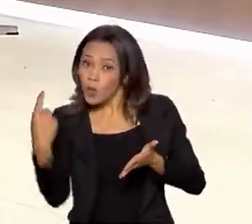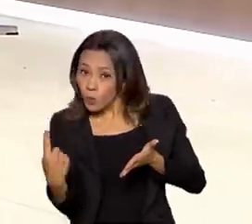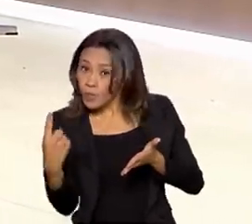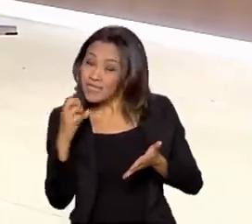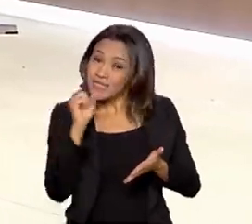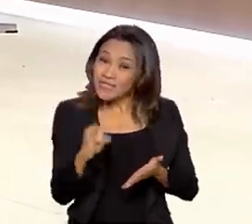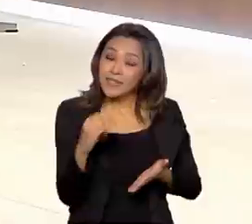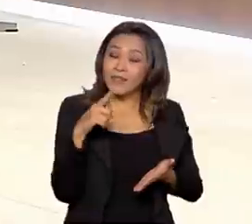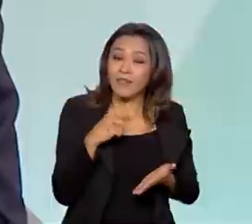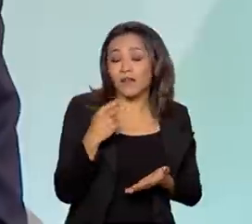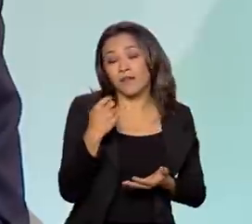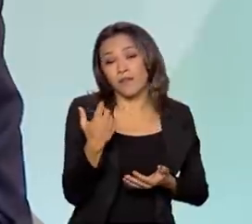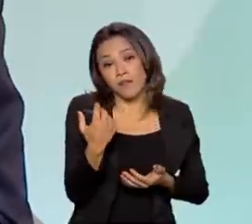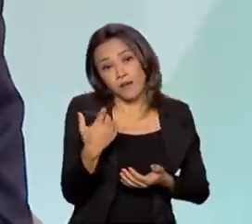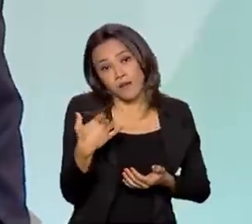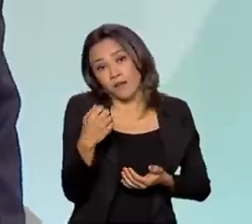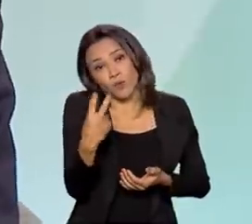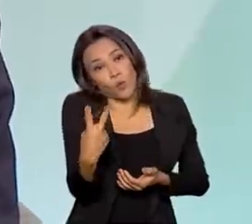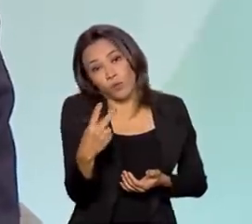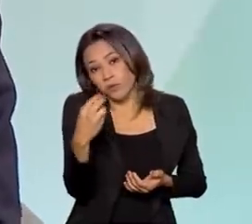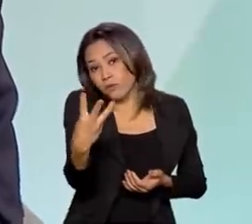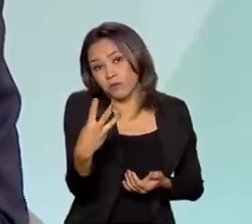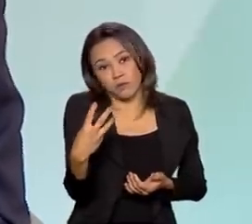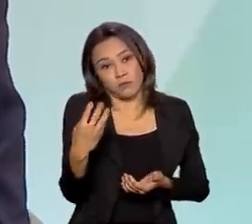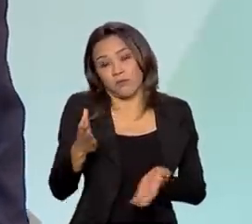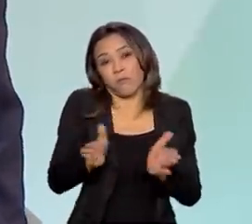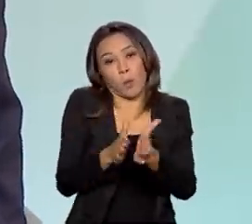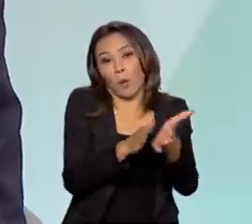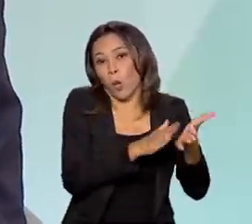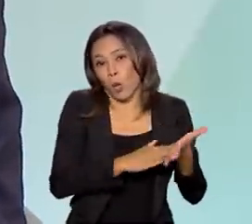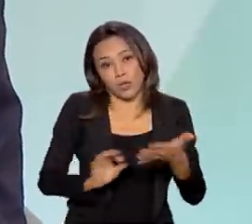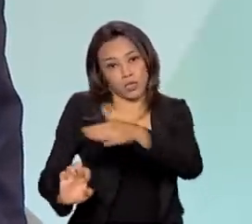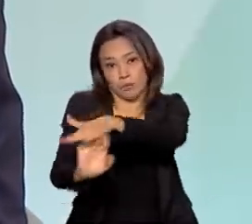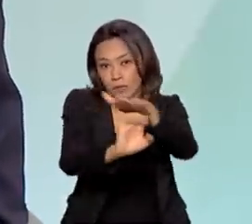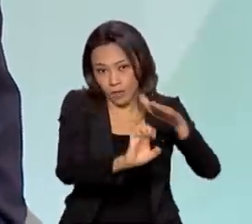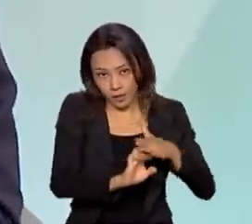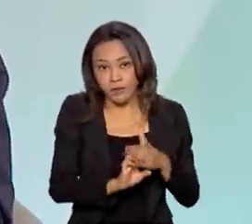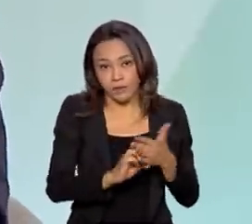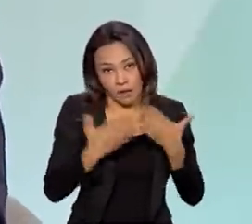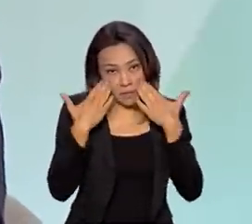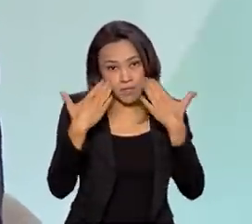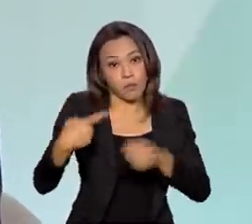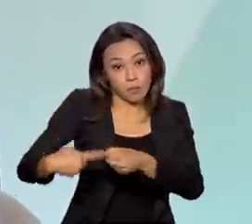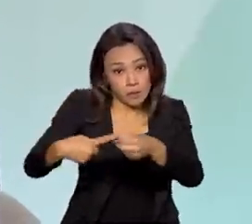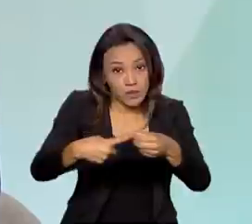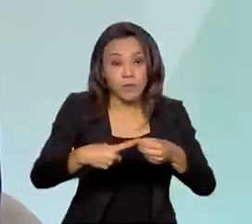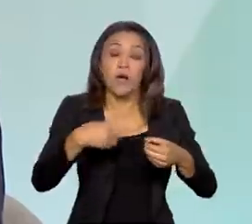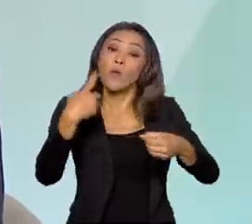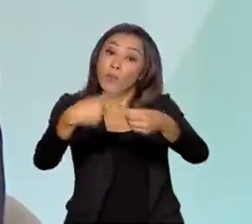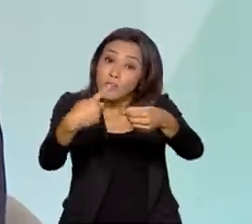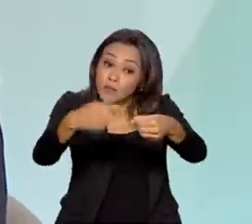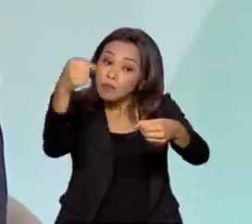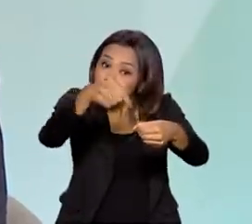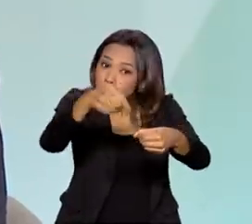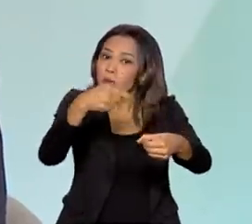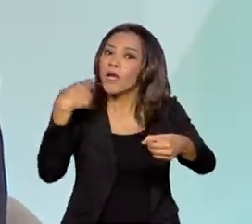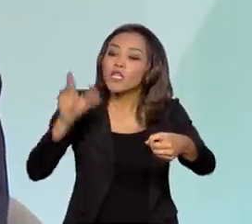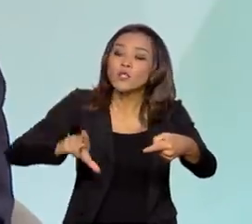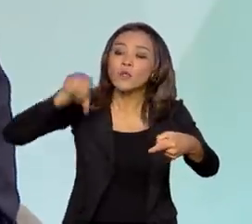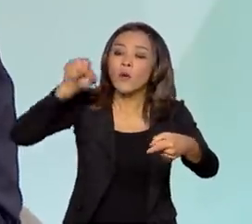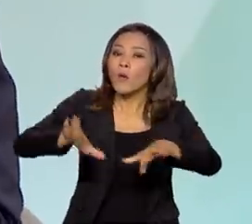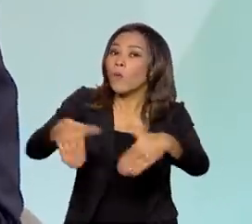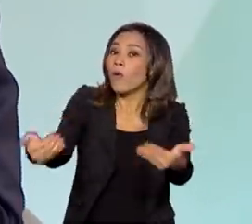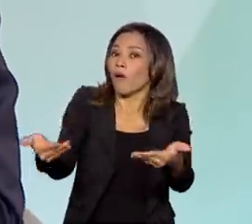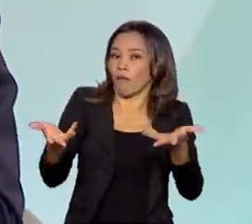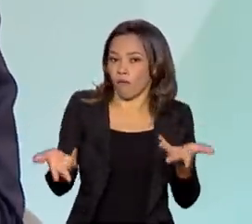proposta ou mais de uma empresa apresentar proposta para o município, o município define qual é a que vai subir.